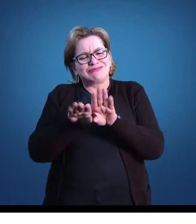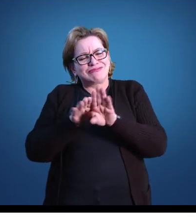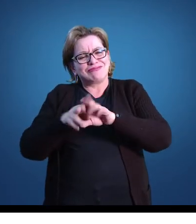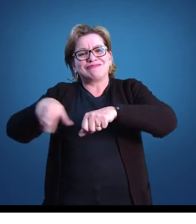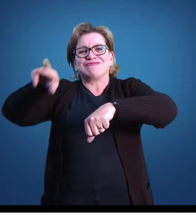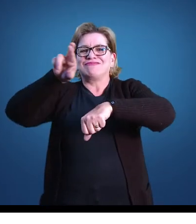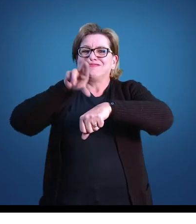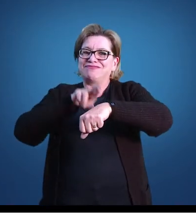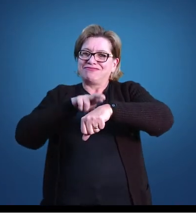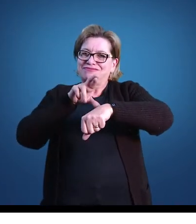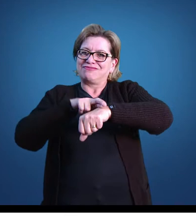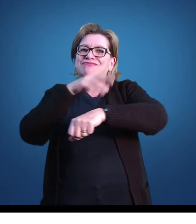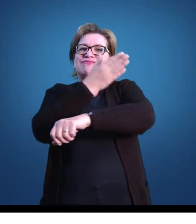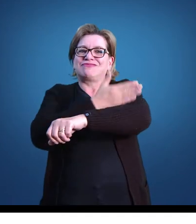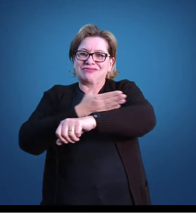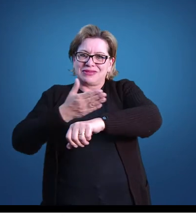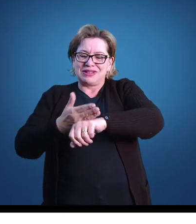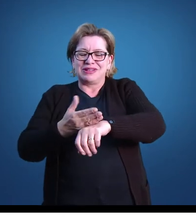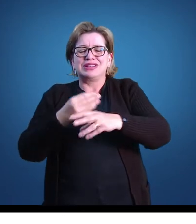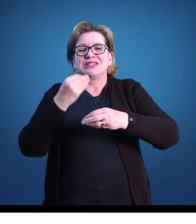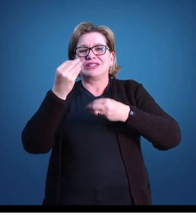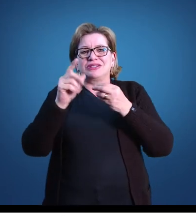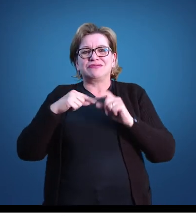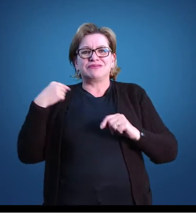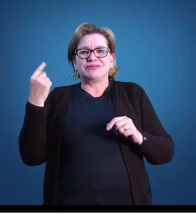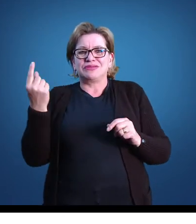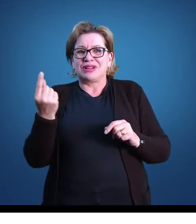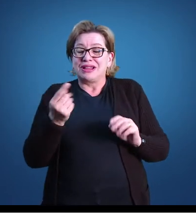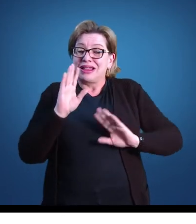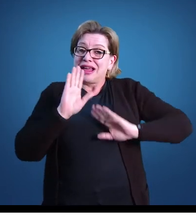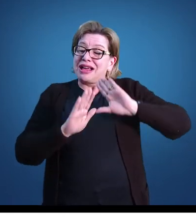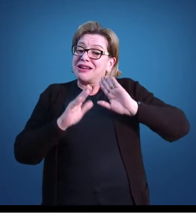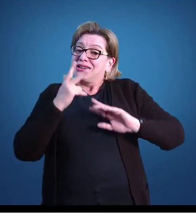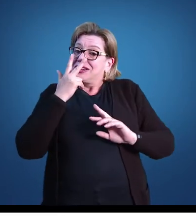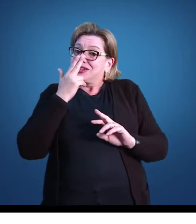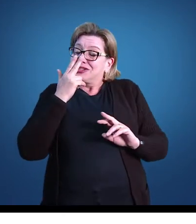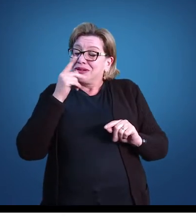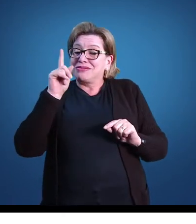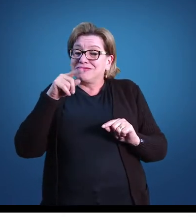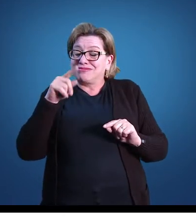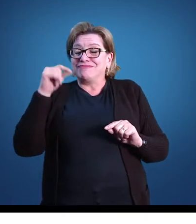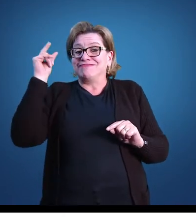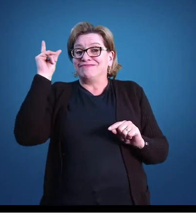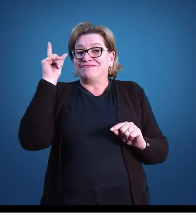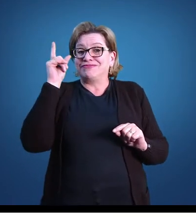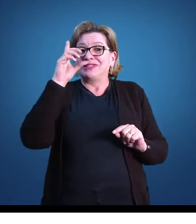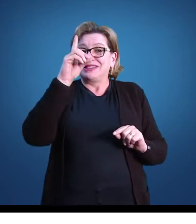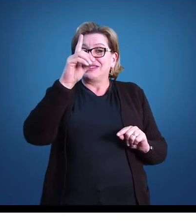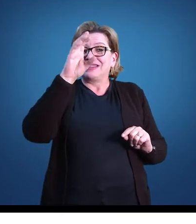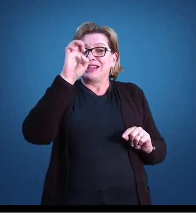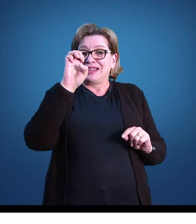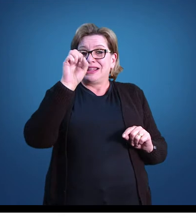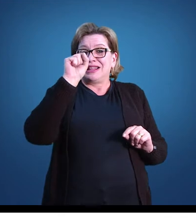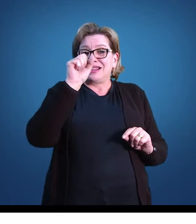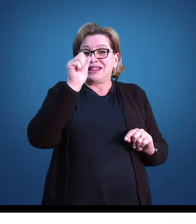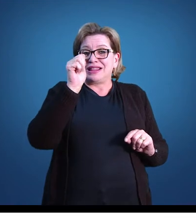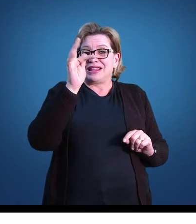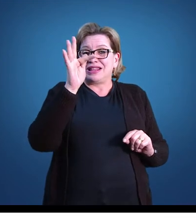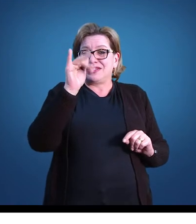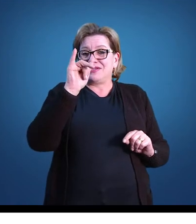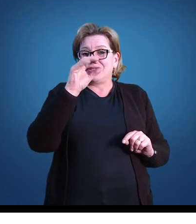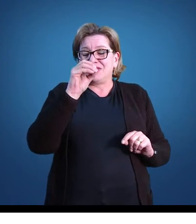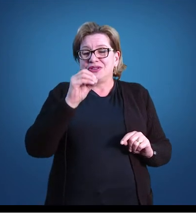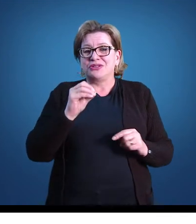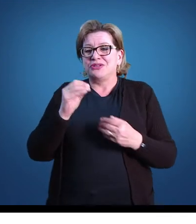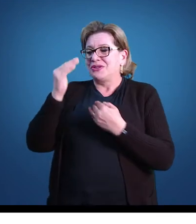da avaliação prática. Então, nós consideramos isso como um dos desafios aí perante a disciplina. Muito